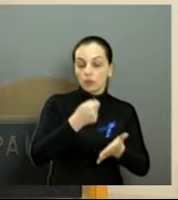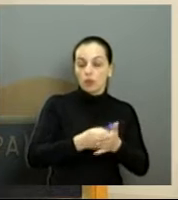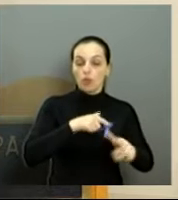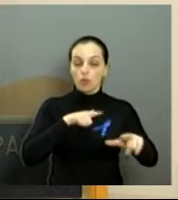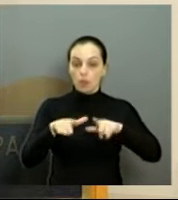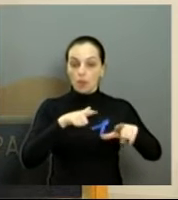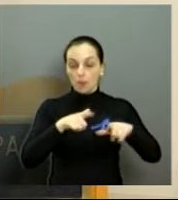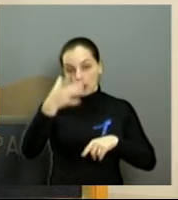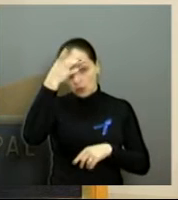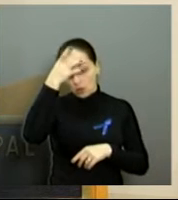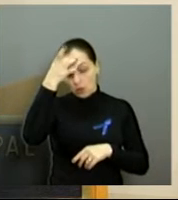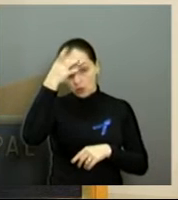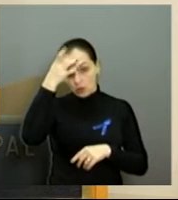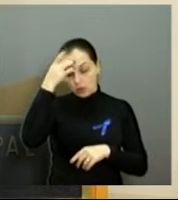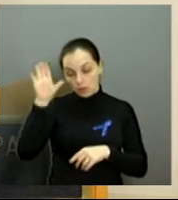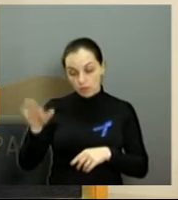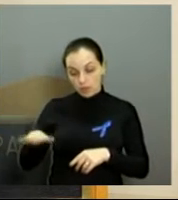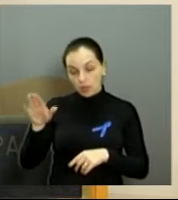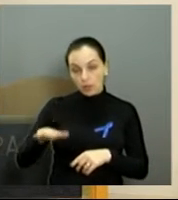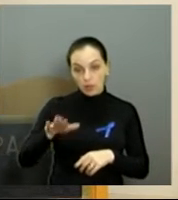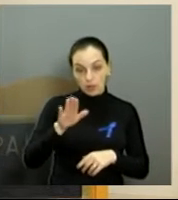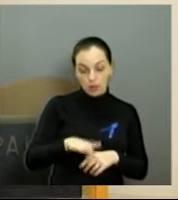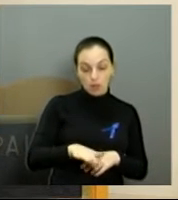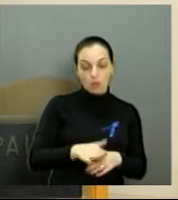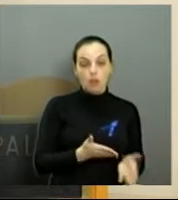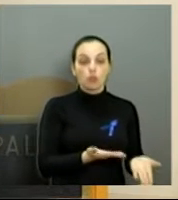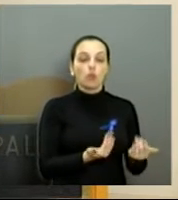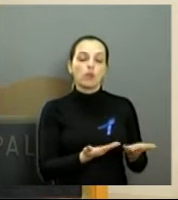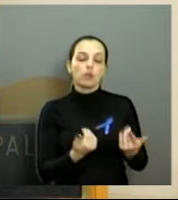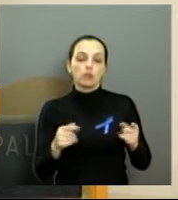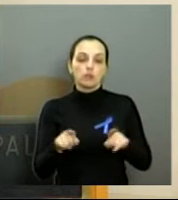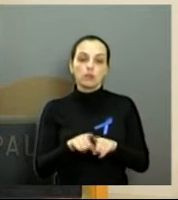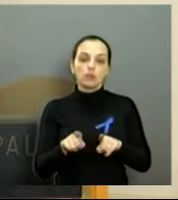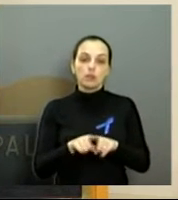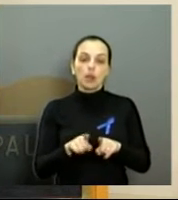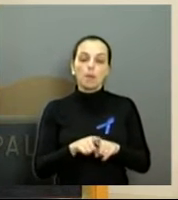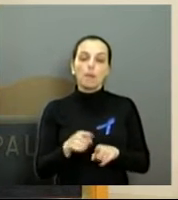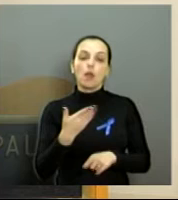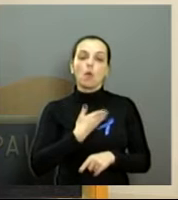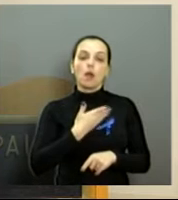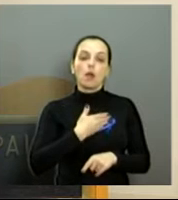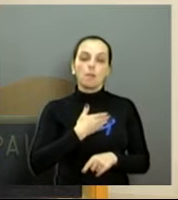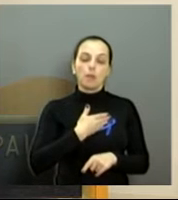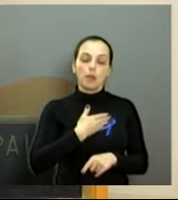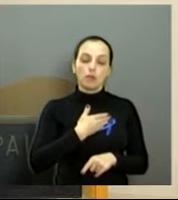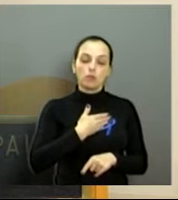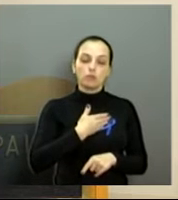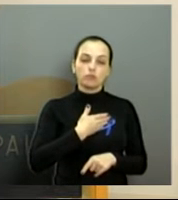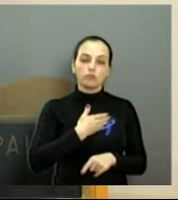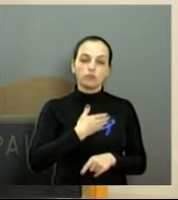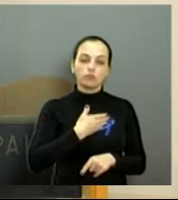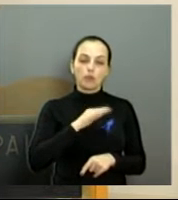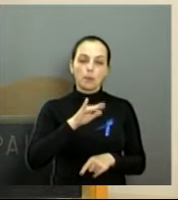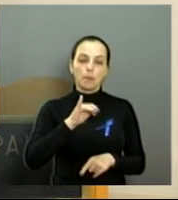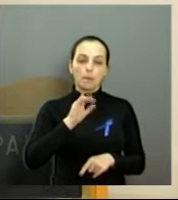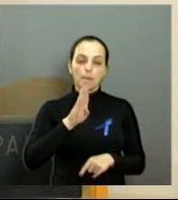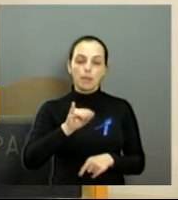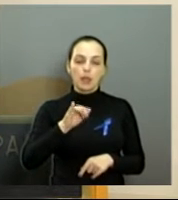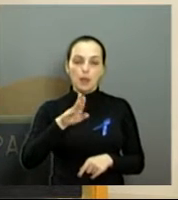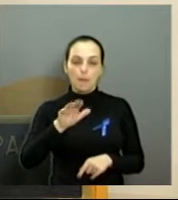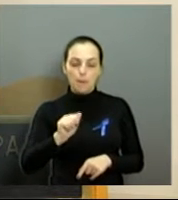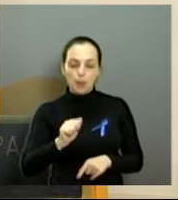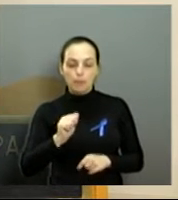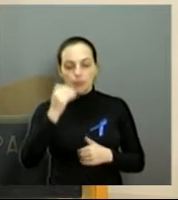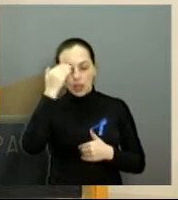conscientização de nossas crianças e adolescentes. Através do nosso amigo Piva, agradeço a todos os profissionais do Centro